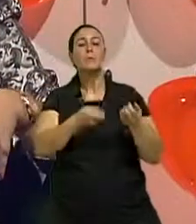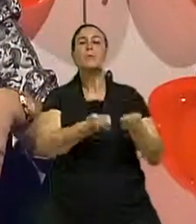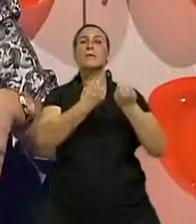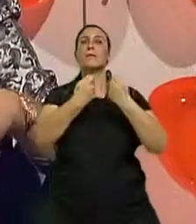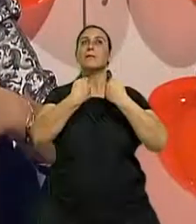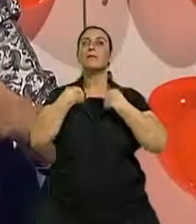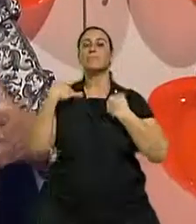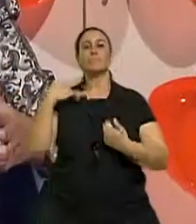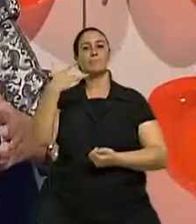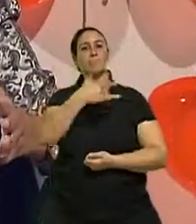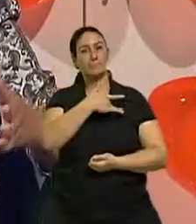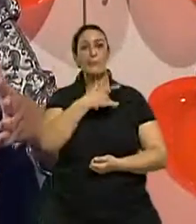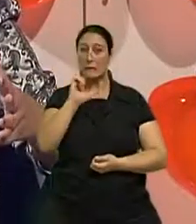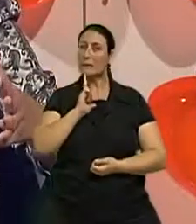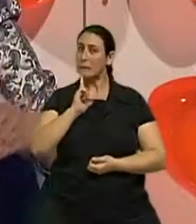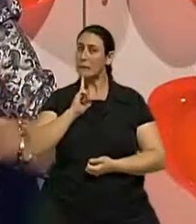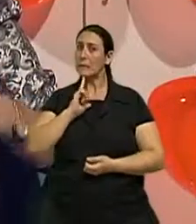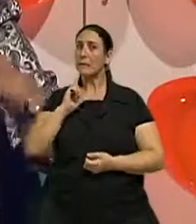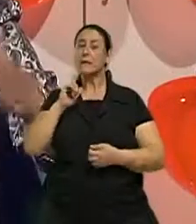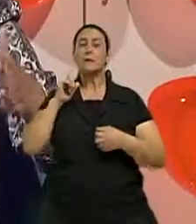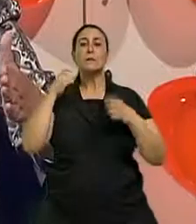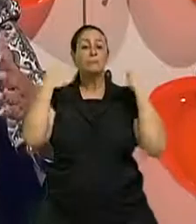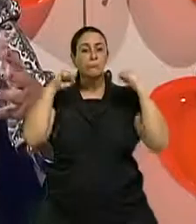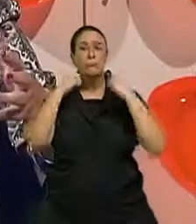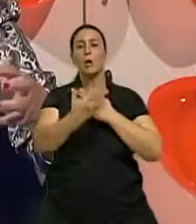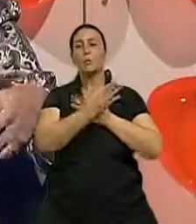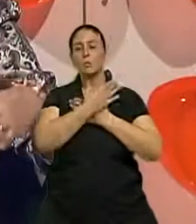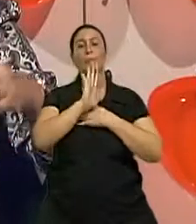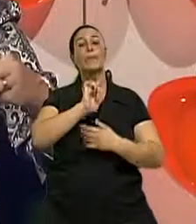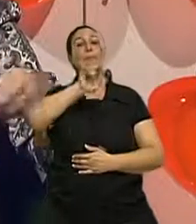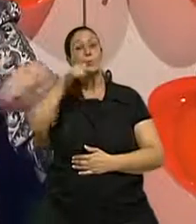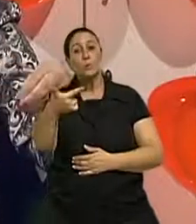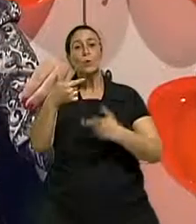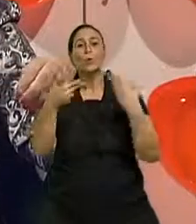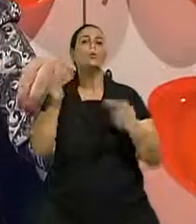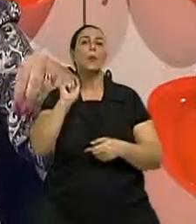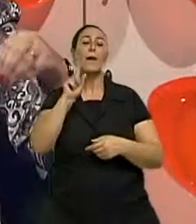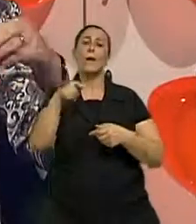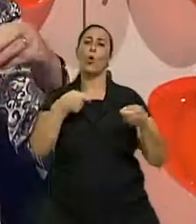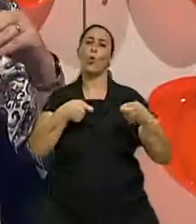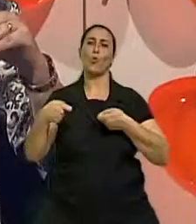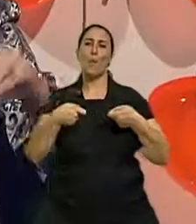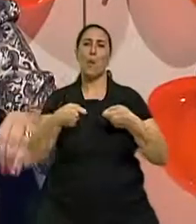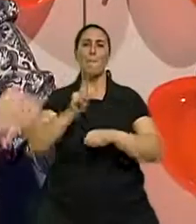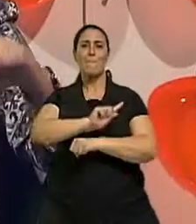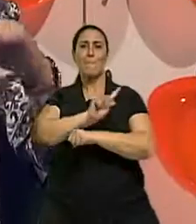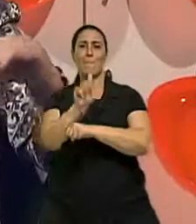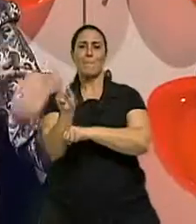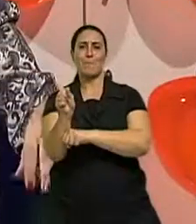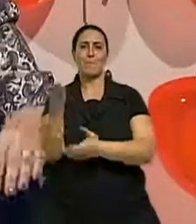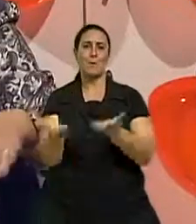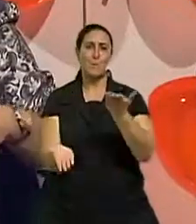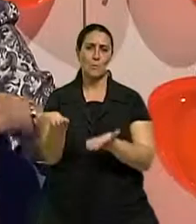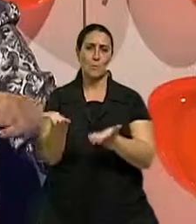efeito benéfico do exercício físico. A segunda coisa é controle de peso, porque essa fase do